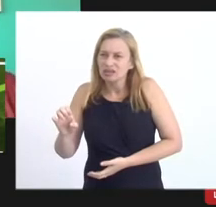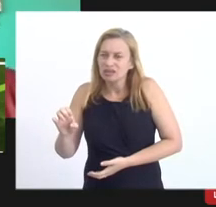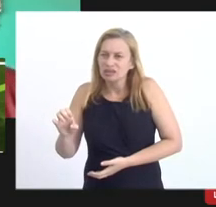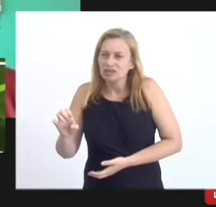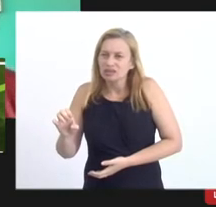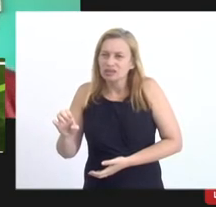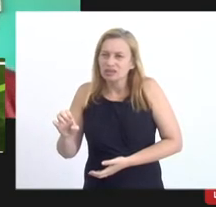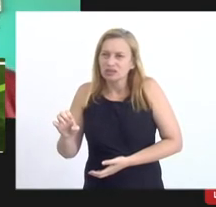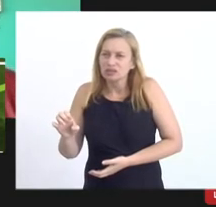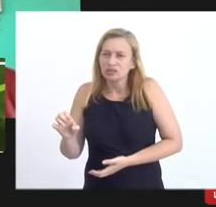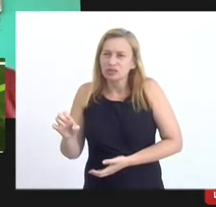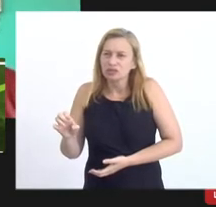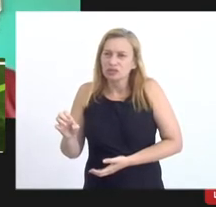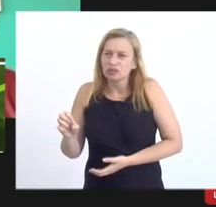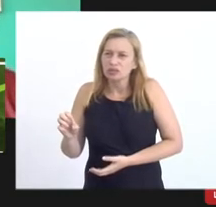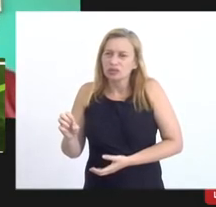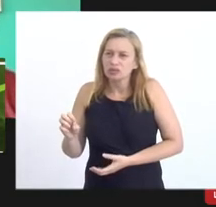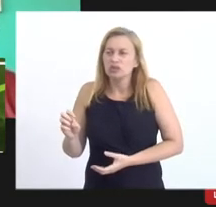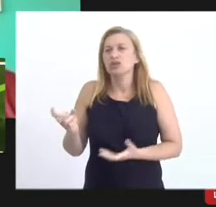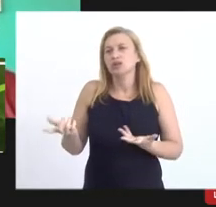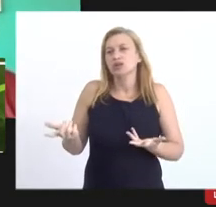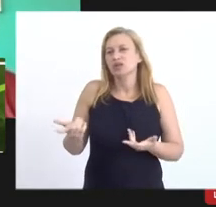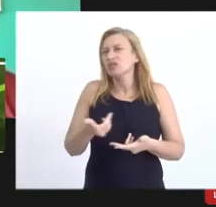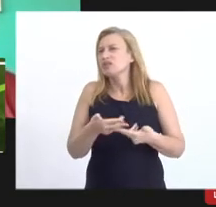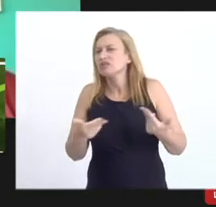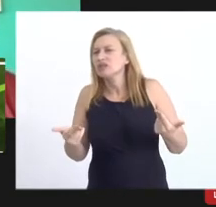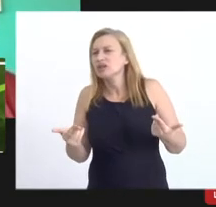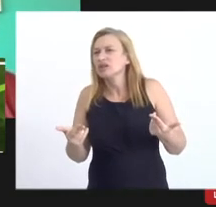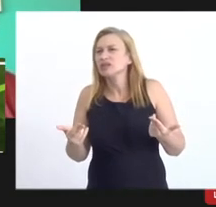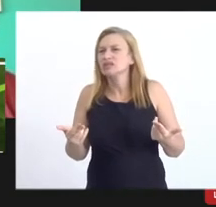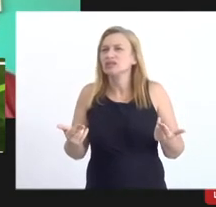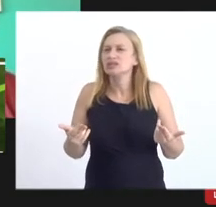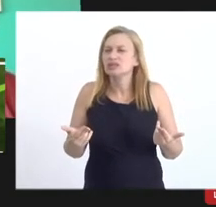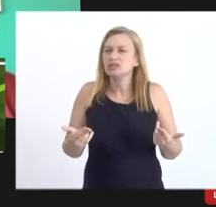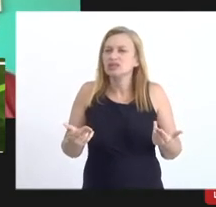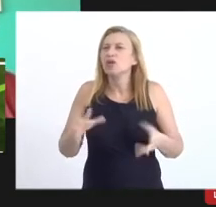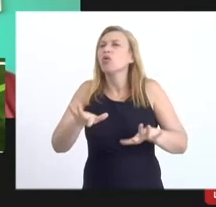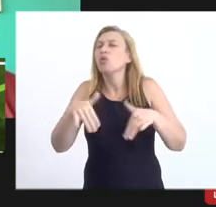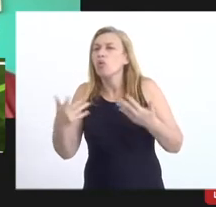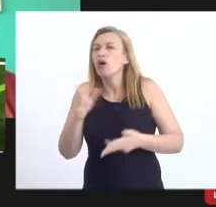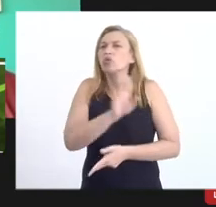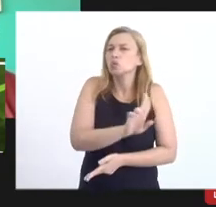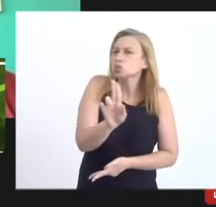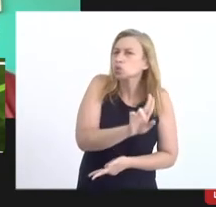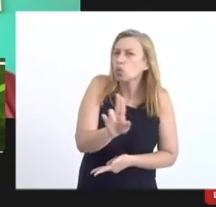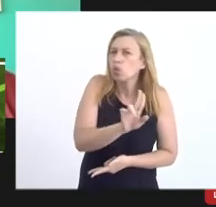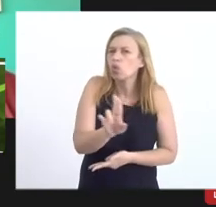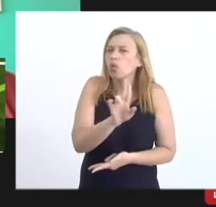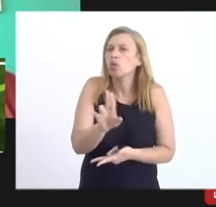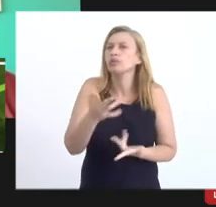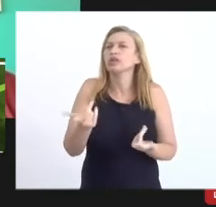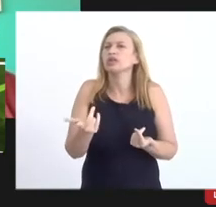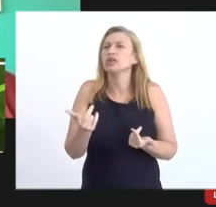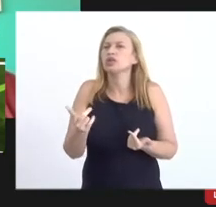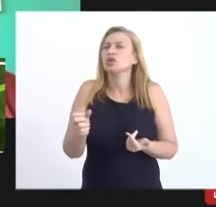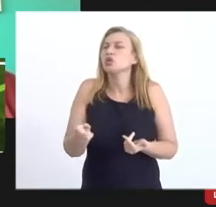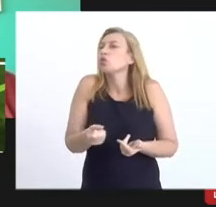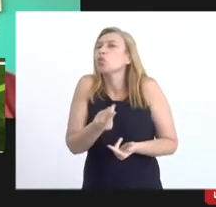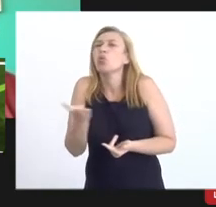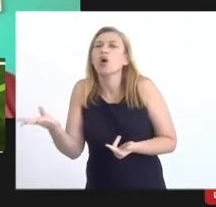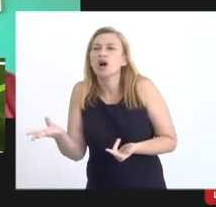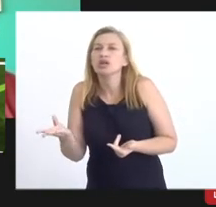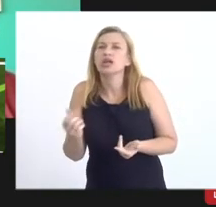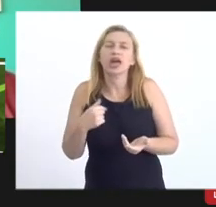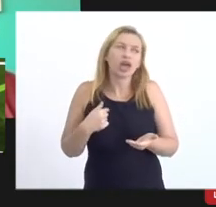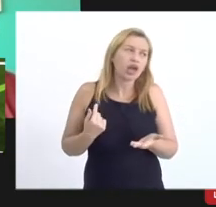fez a doação o nome vai exatamente tantas horas depois você tem um prazo fala o nome da pessoa quanto do eu fiz um gasto